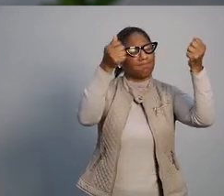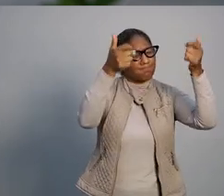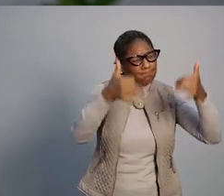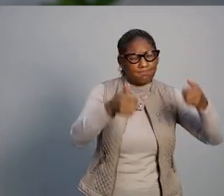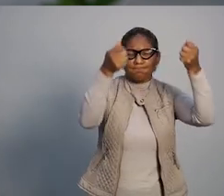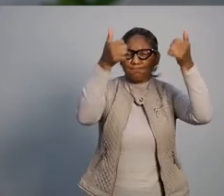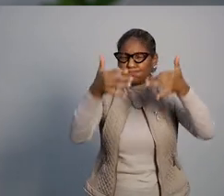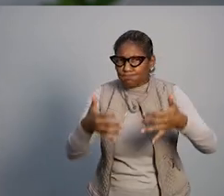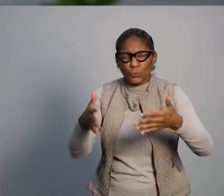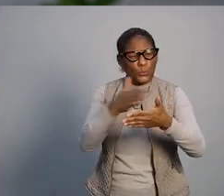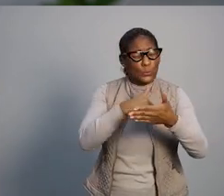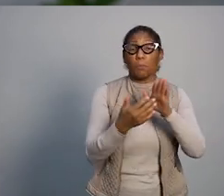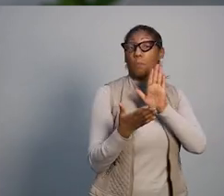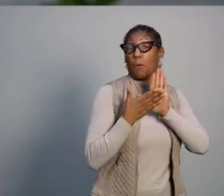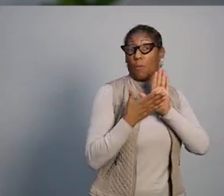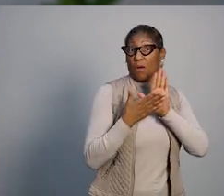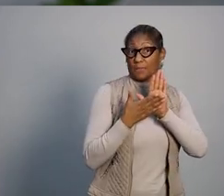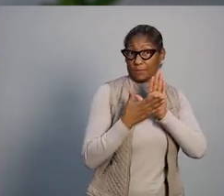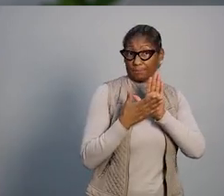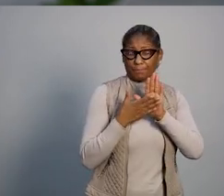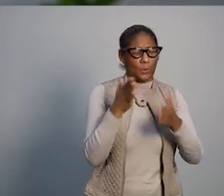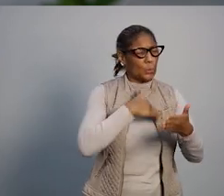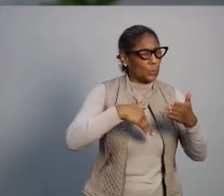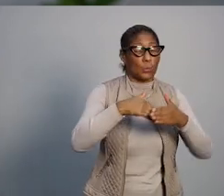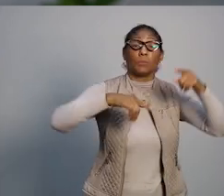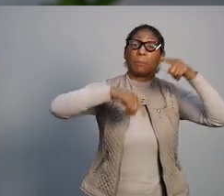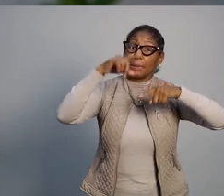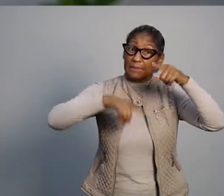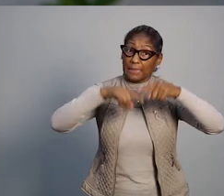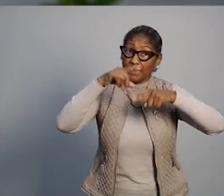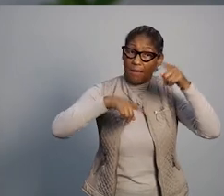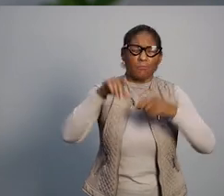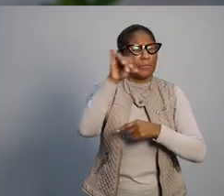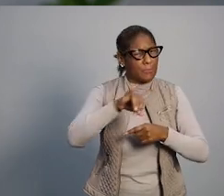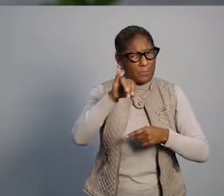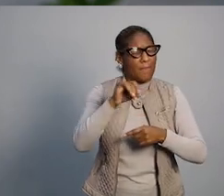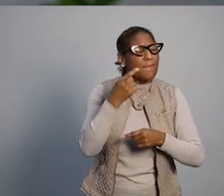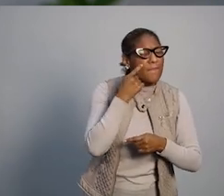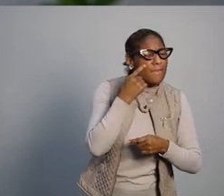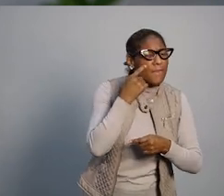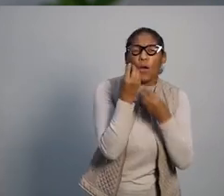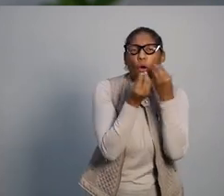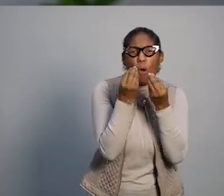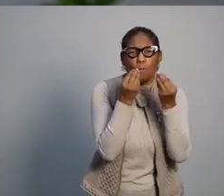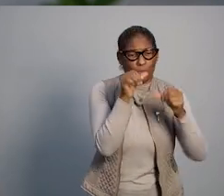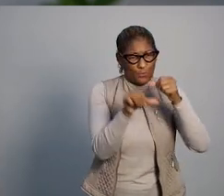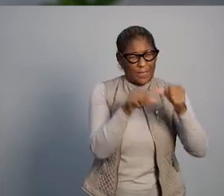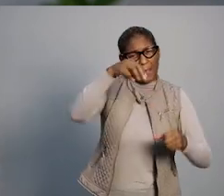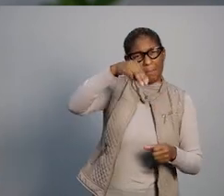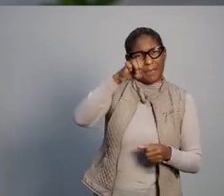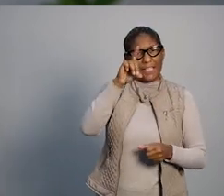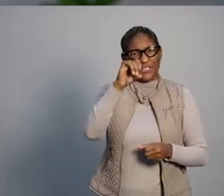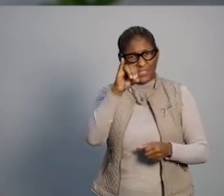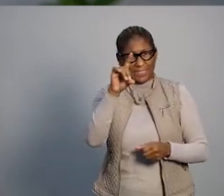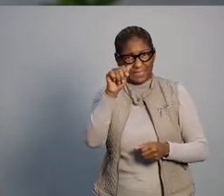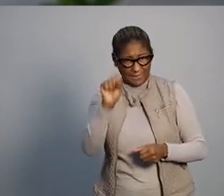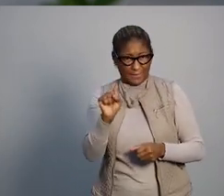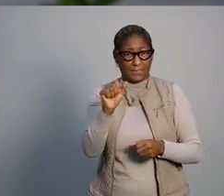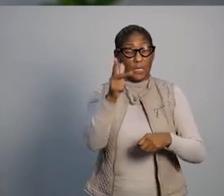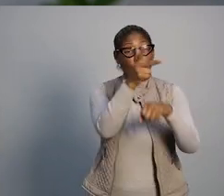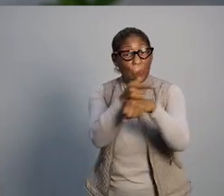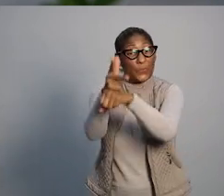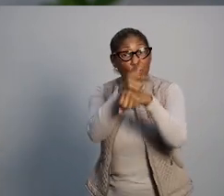e todo o material de apoio necessário para o melhor entendimento das medidas. Como vocês viram nesse vídeo, o Rio Grande do Sul tem um projeto